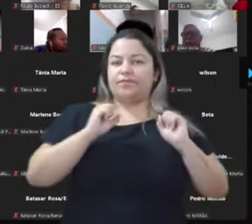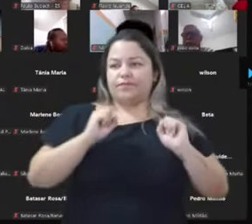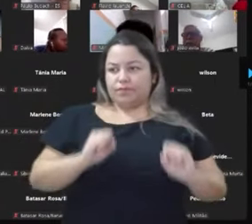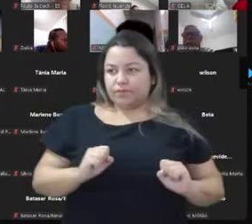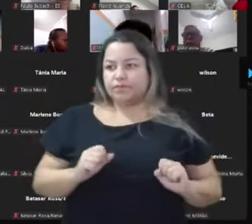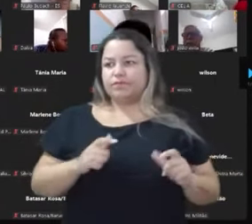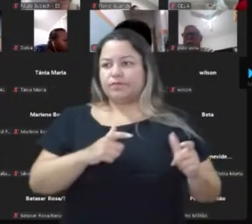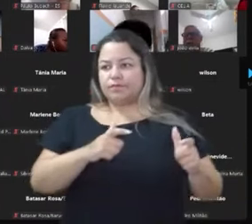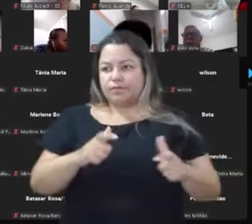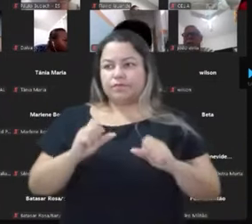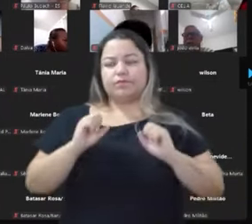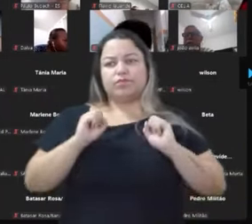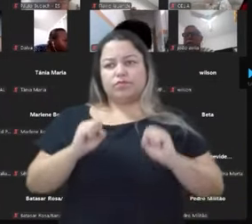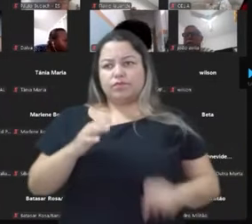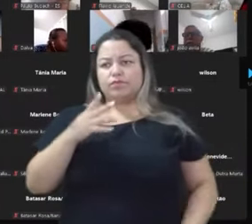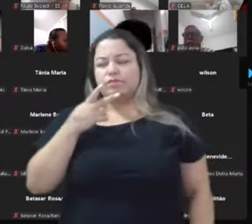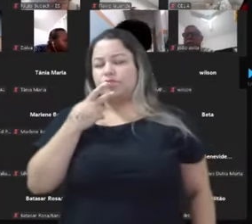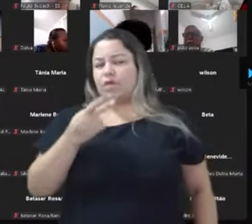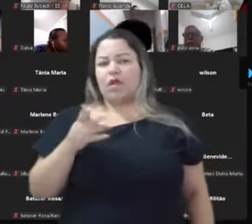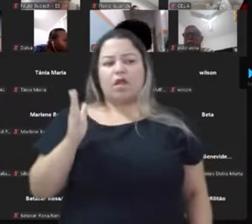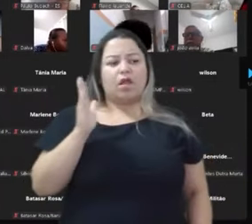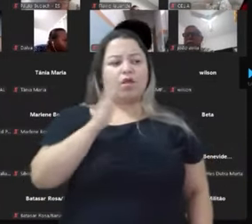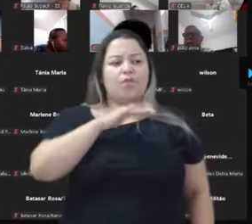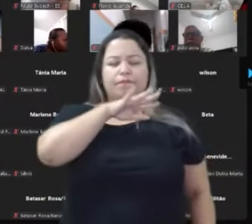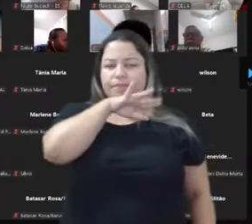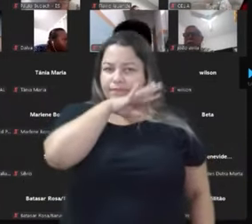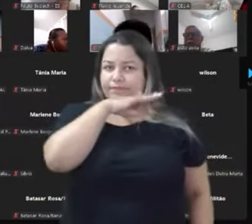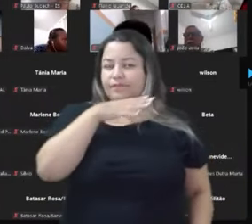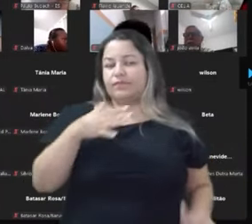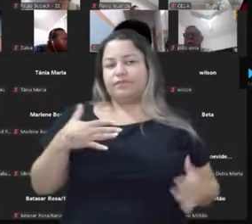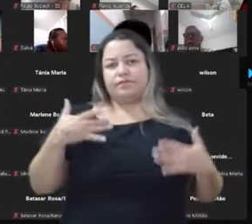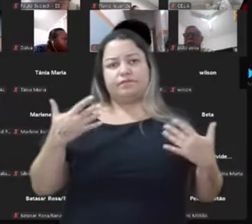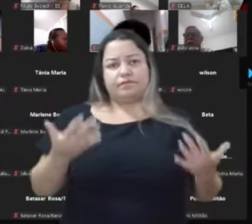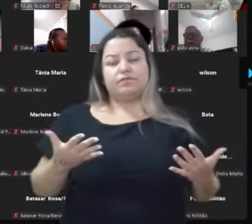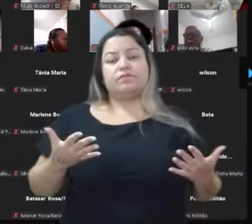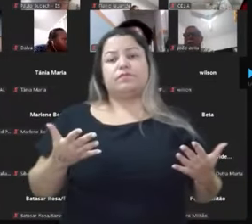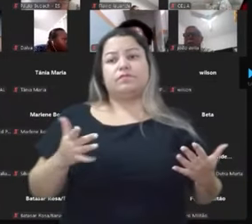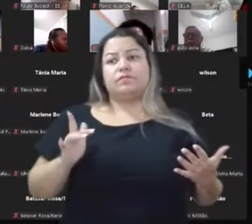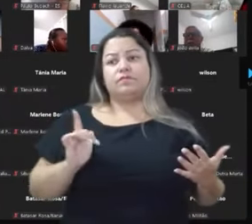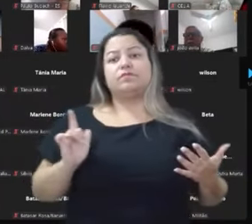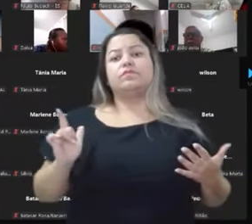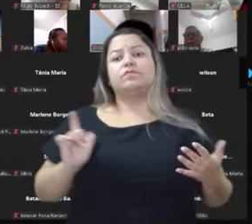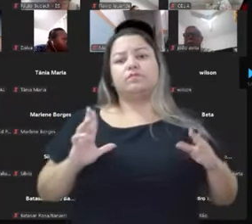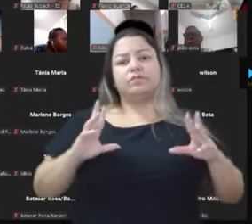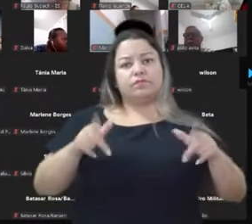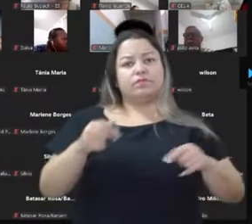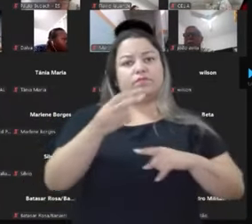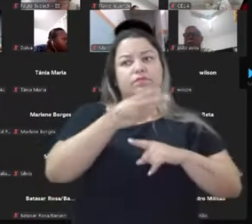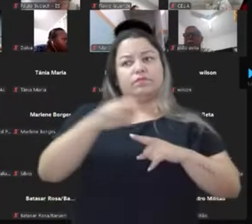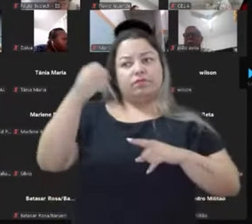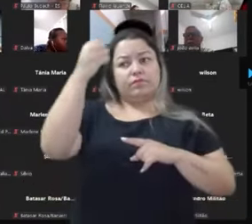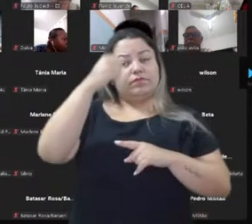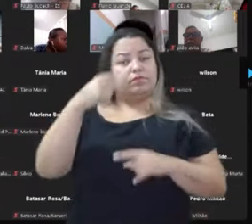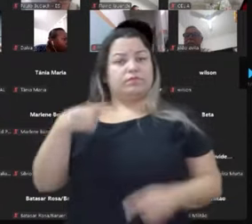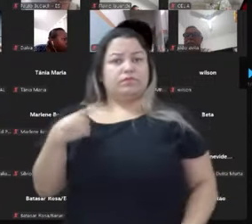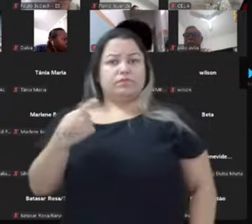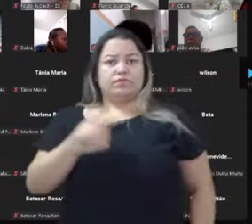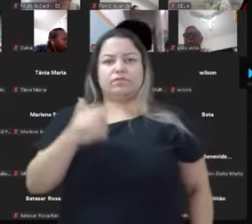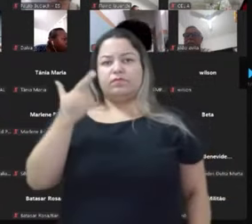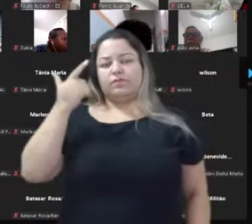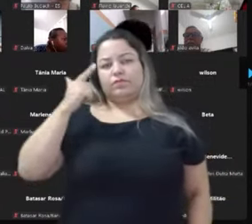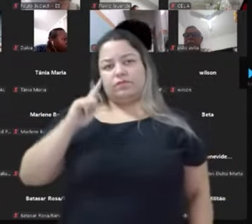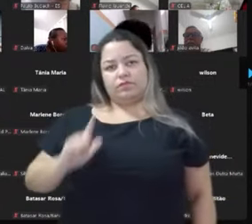Pode falar que está ruim, que está isso, que está aquilo, mas nós ganhamos a eleição e temos tudo para ganhar a próxima. Pode ser que a gente não consiga